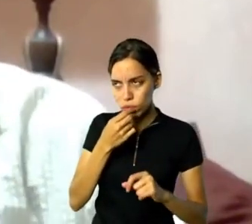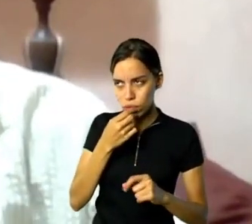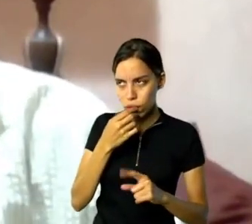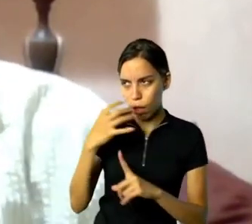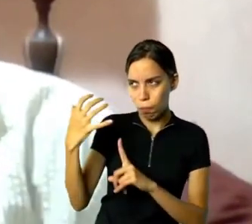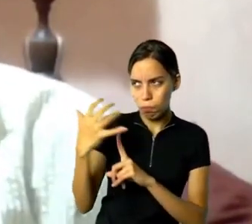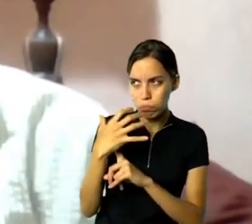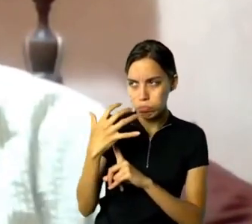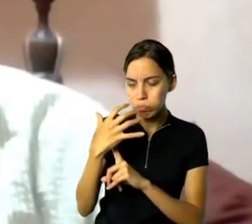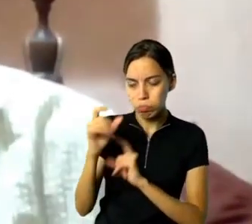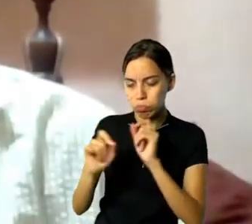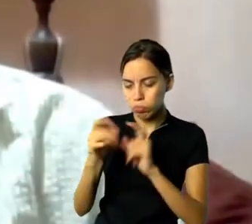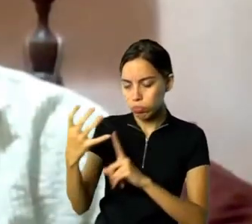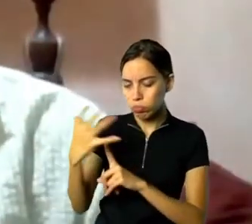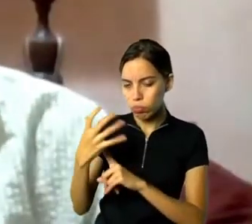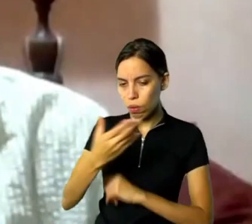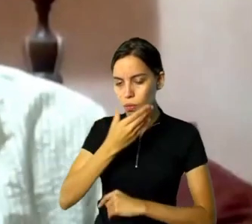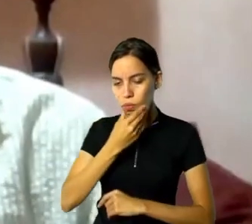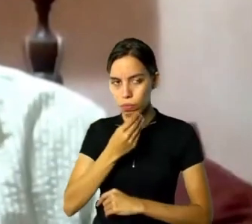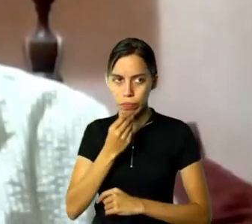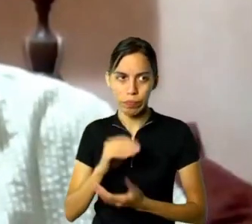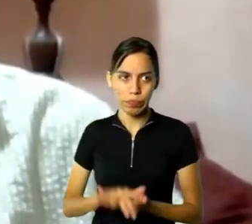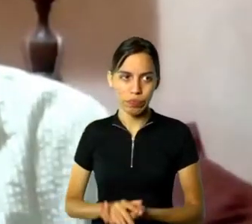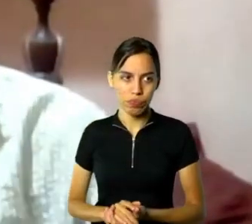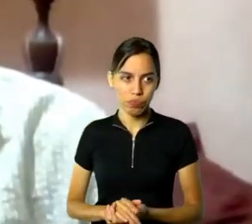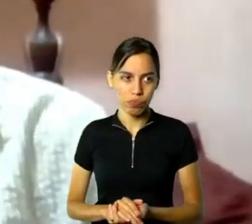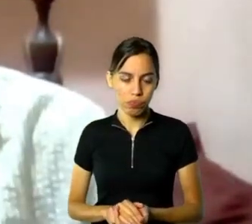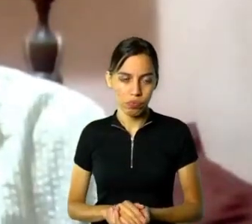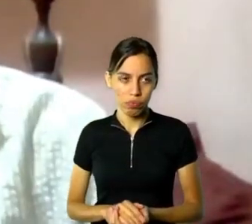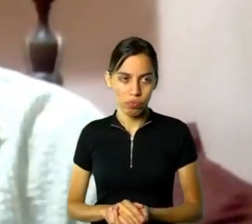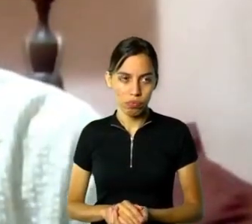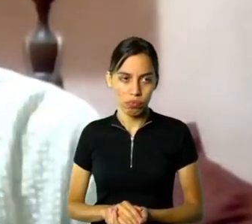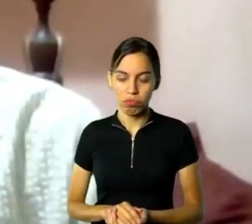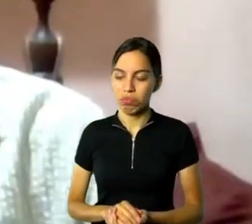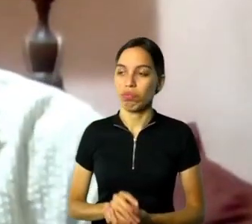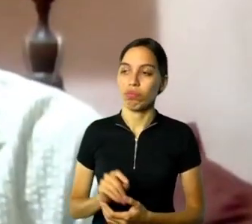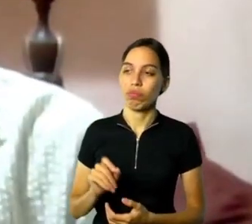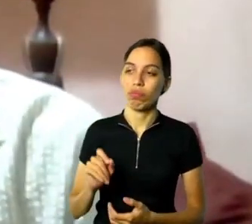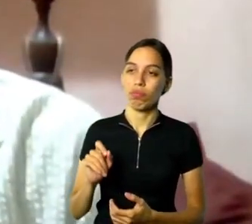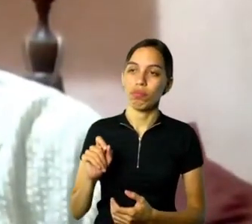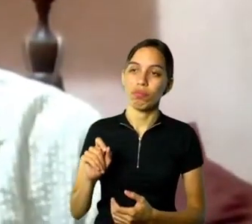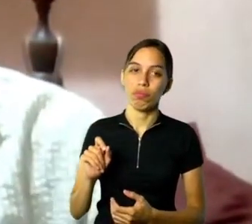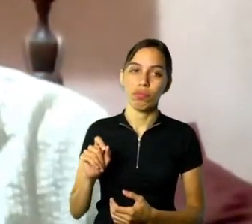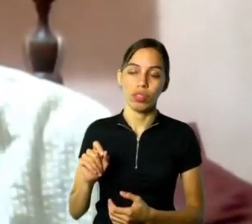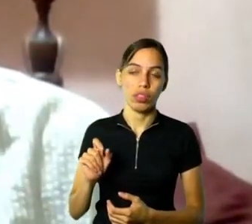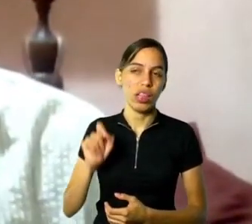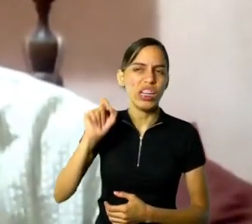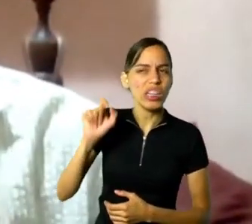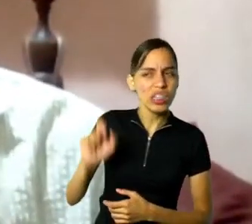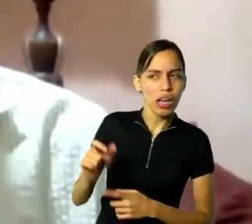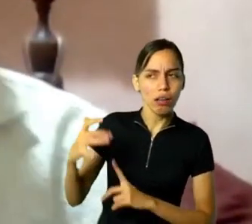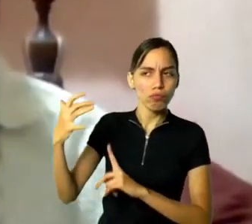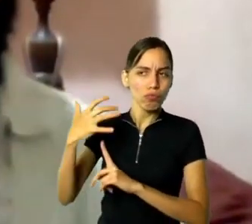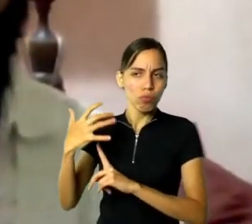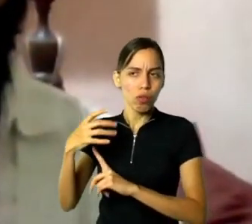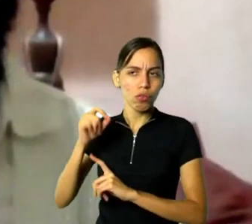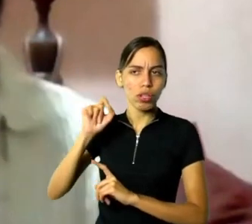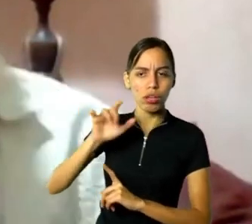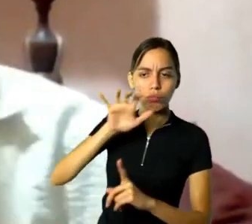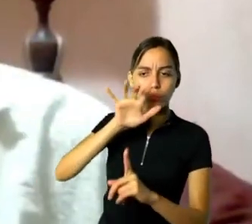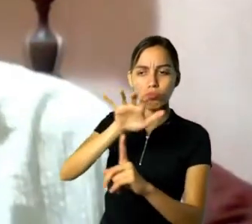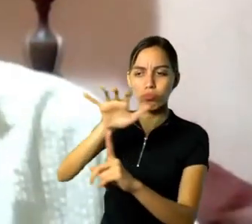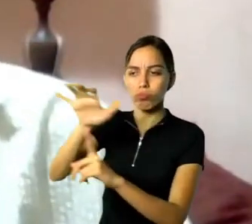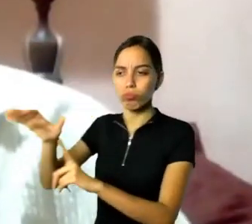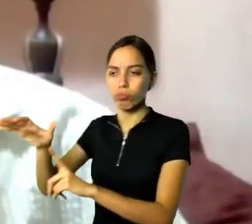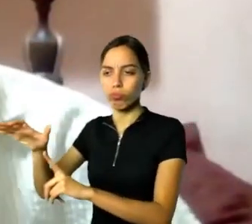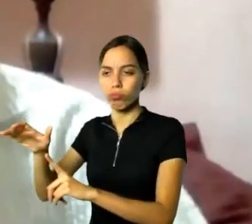e é sempre bom saber quem inspira quem, quem inspirou ele, quem inspirou os alunos dele, e qual era a conexão de um